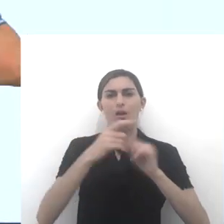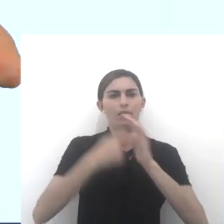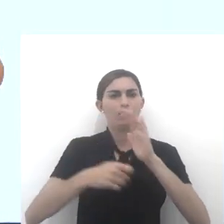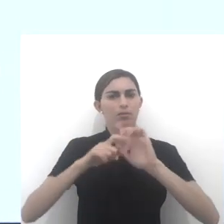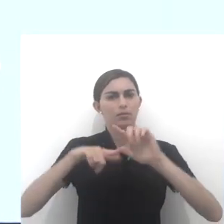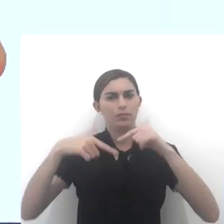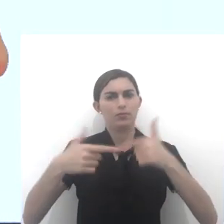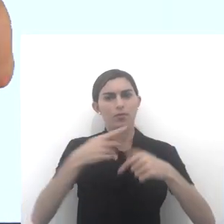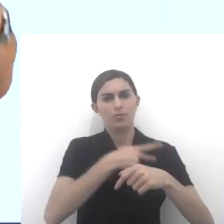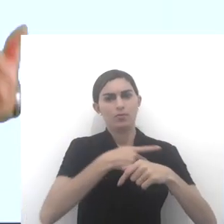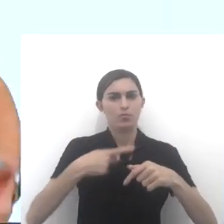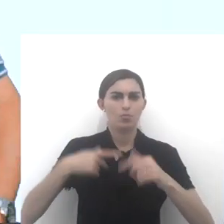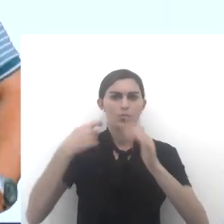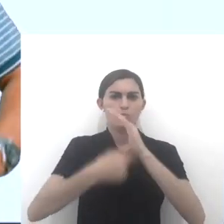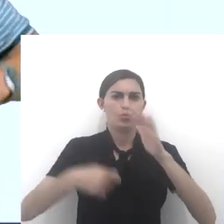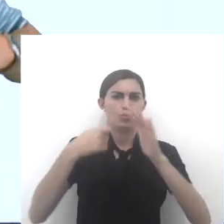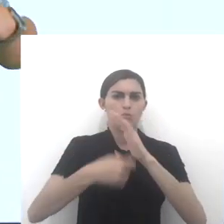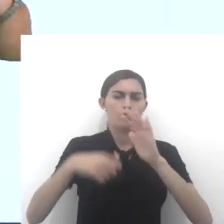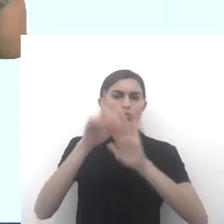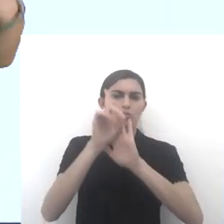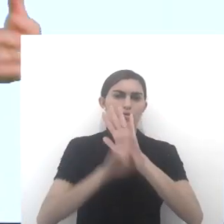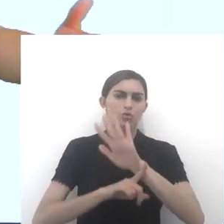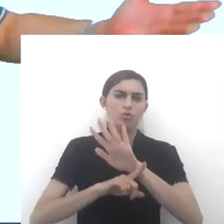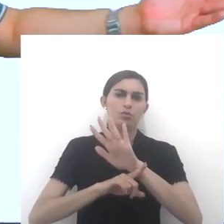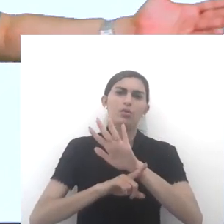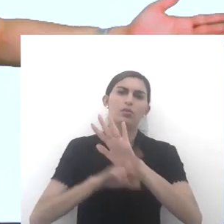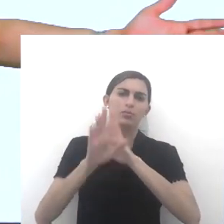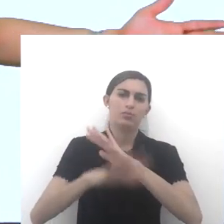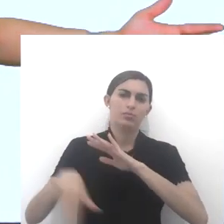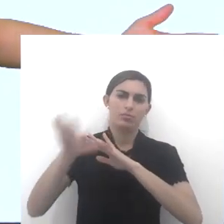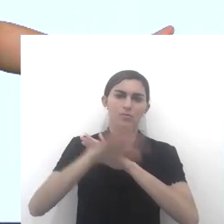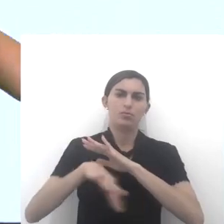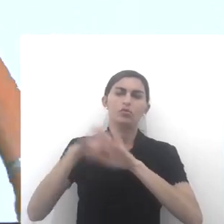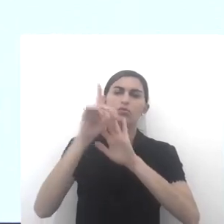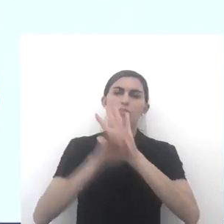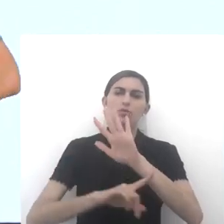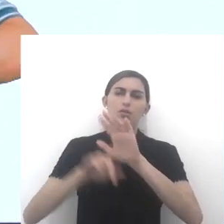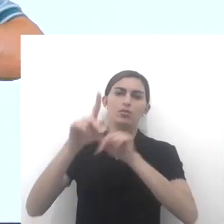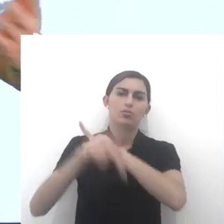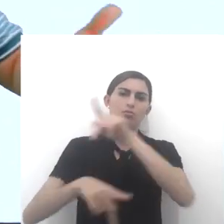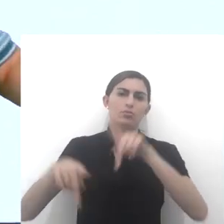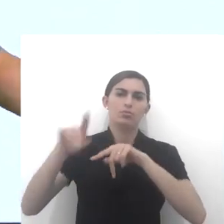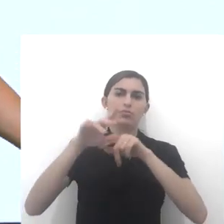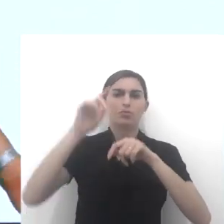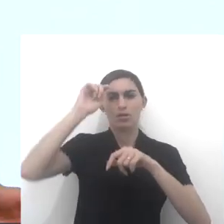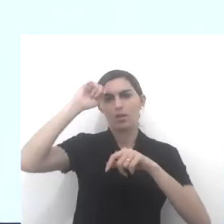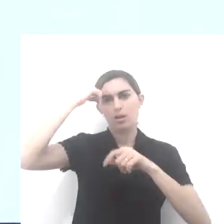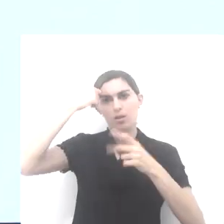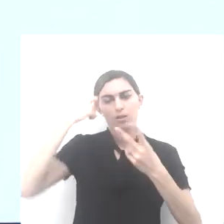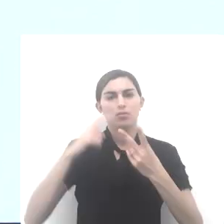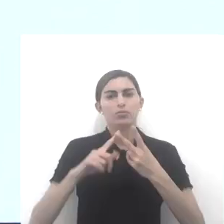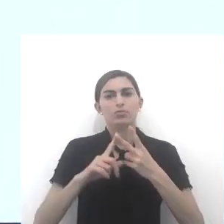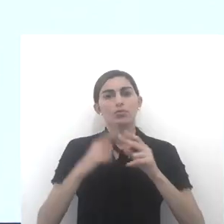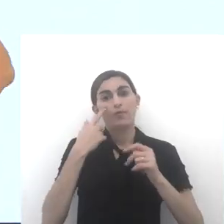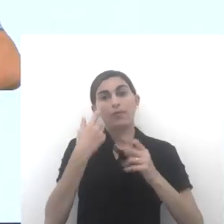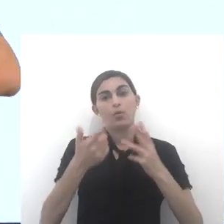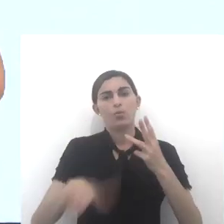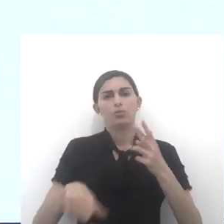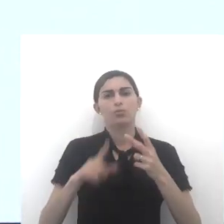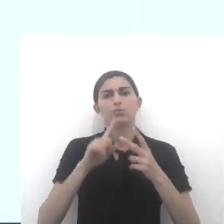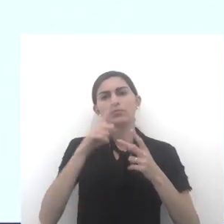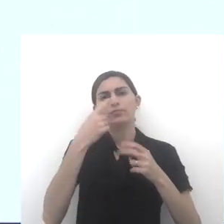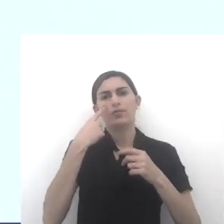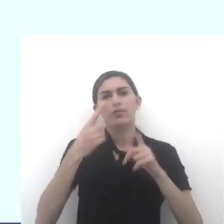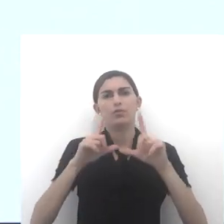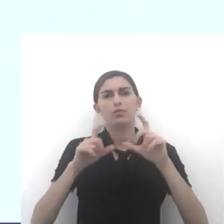o ativista, este pastor que lutou pelos direitos civis, pelos direitos dos negros, certo? Vamos